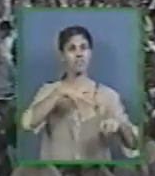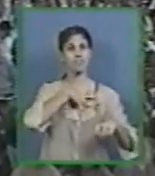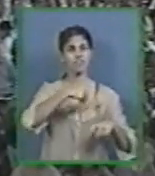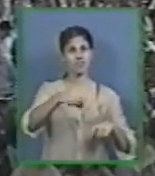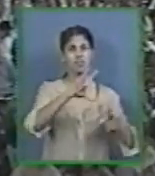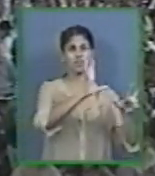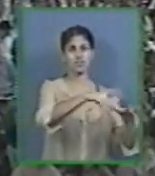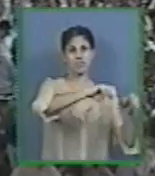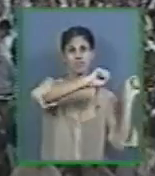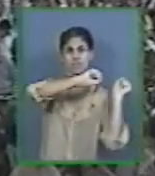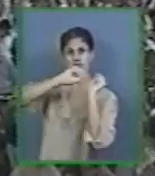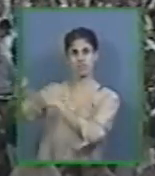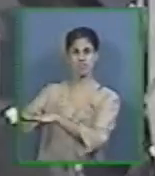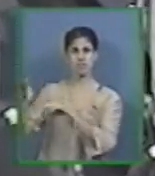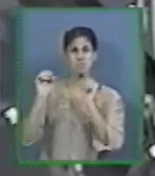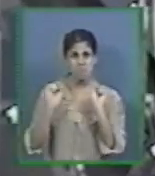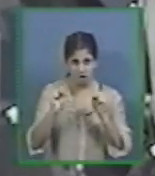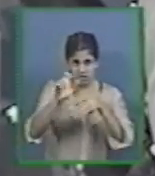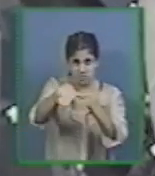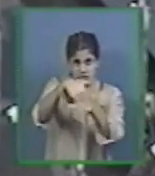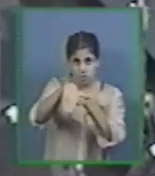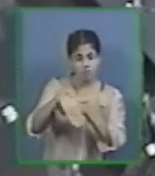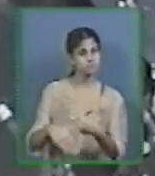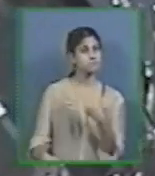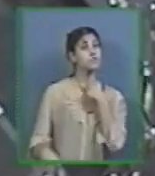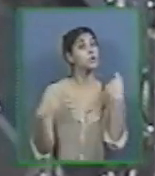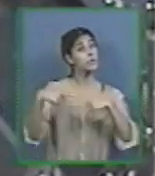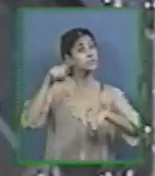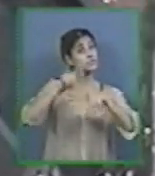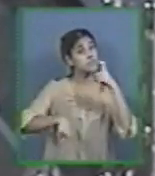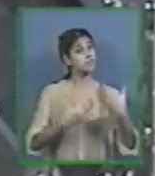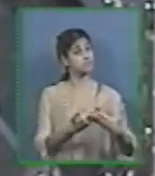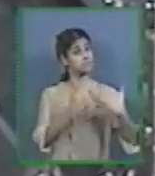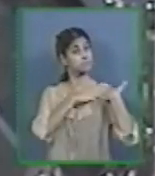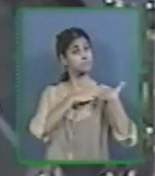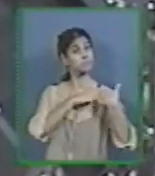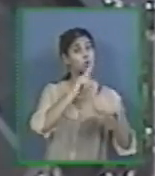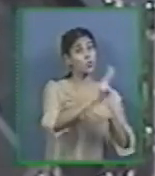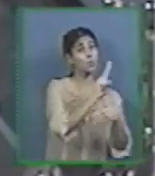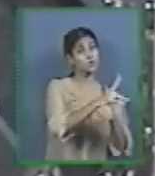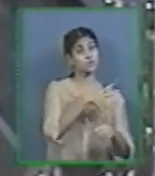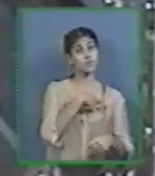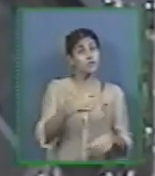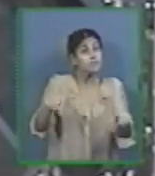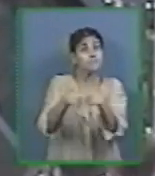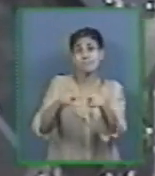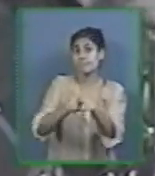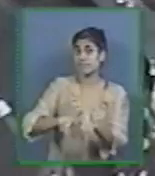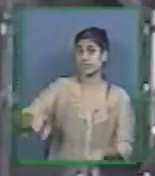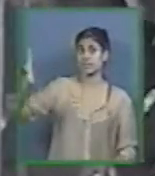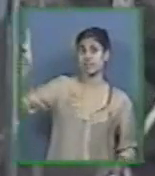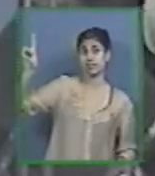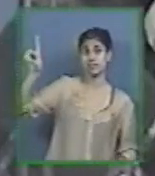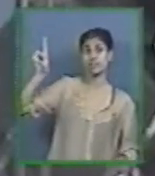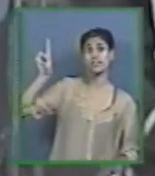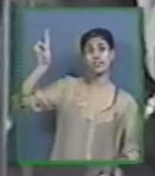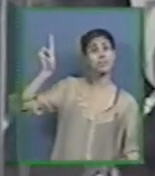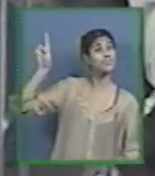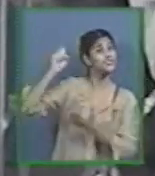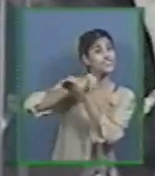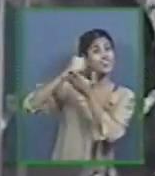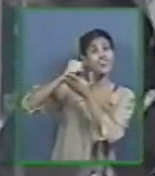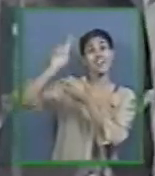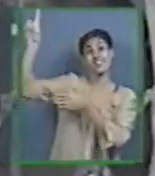responsabilidade com este ser A mesma coisa com o Senhor Deus, irmãos Nenhum de nós